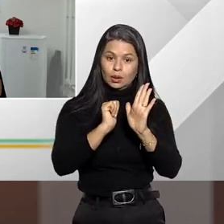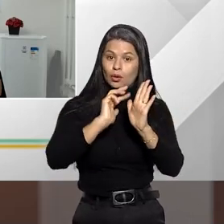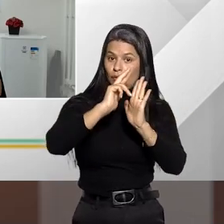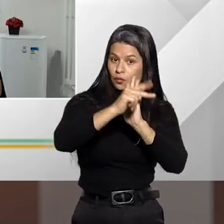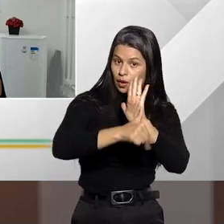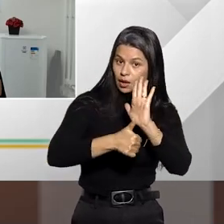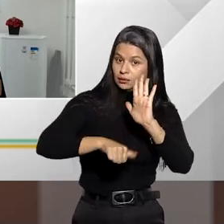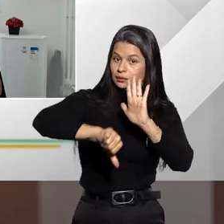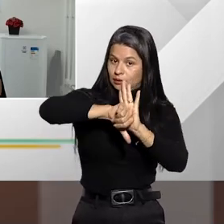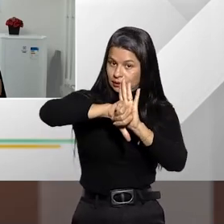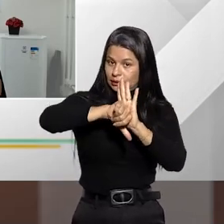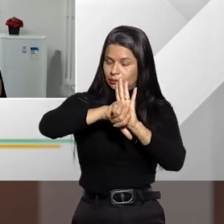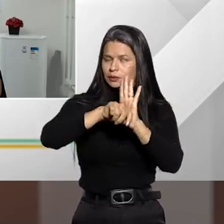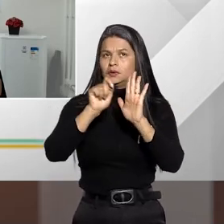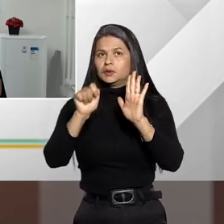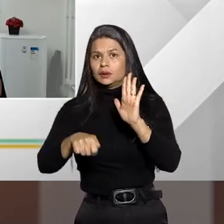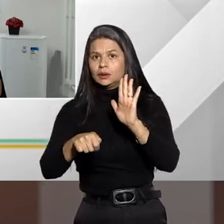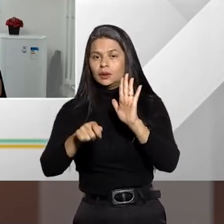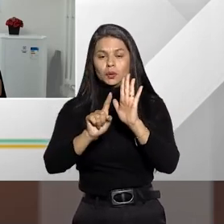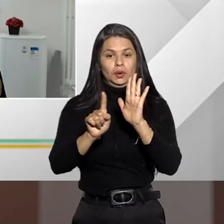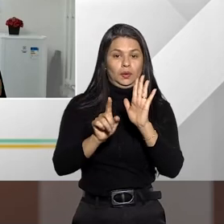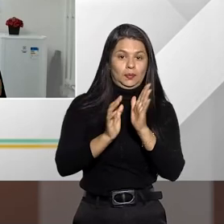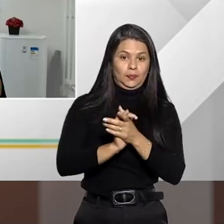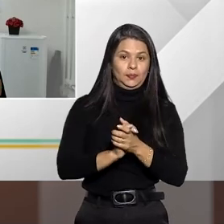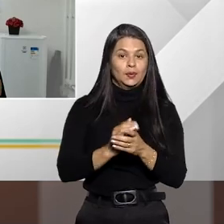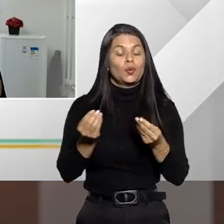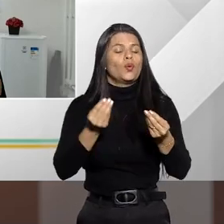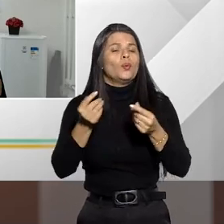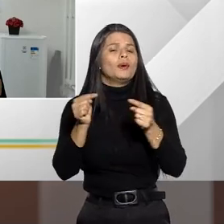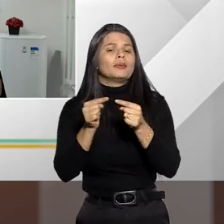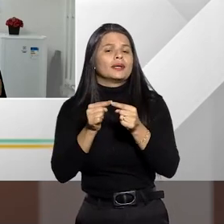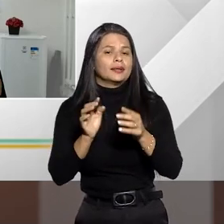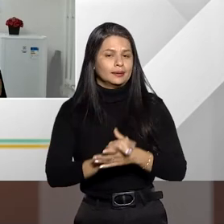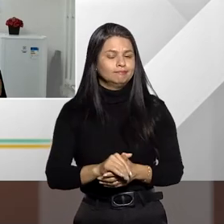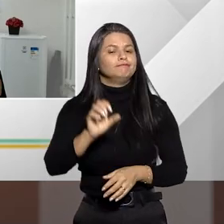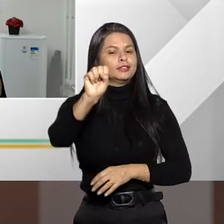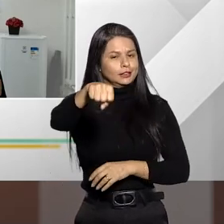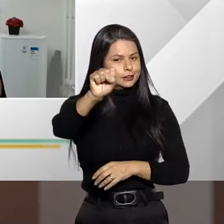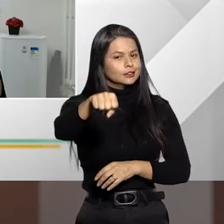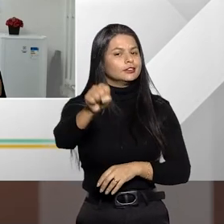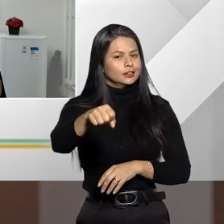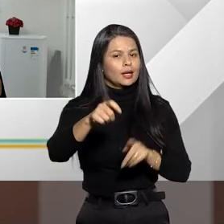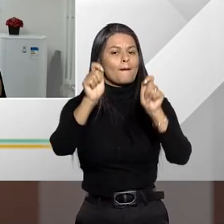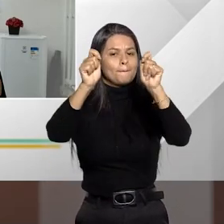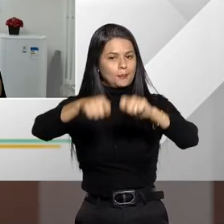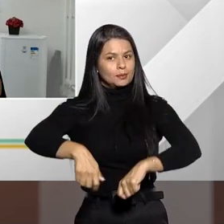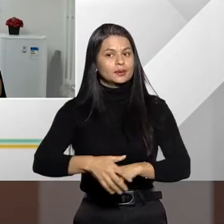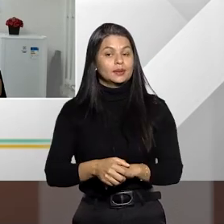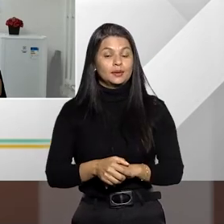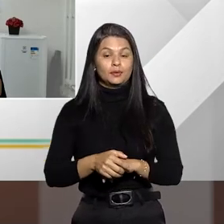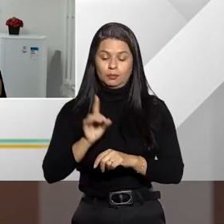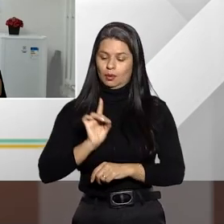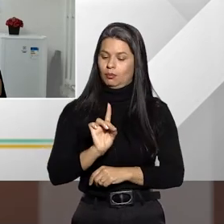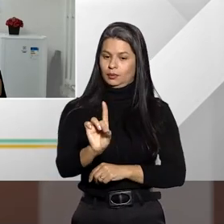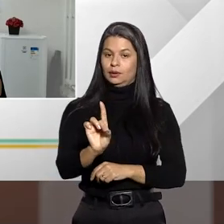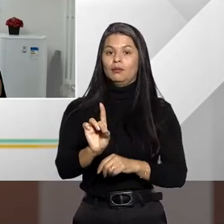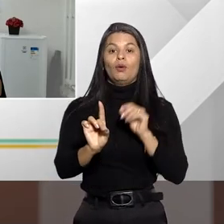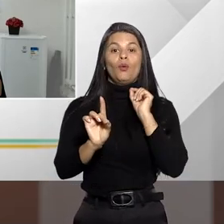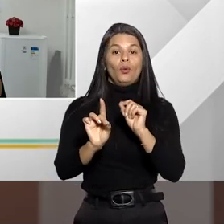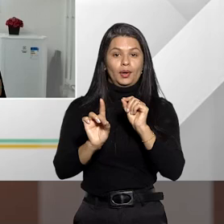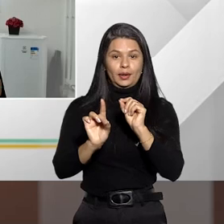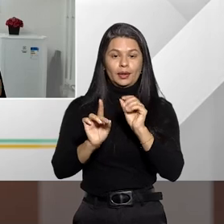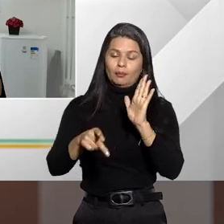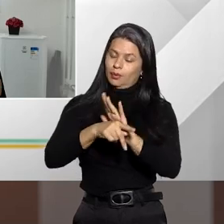E como é que se daria, né? Se sim, como é que se daria essa aplicação? Sim, sim. É possível, e esse posicionamento, Fátima, é um posicionamento inclusive